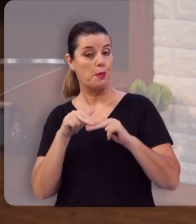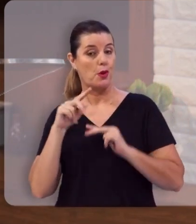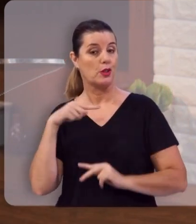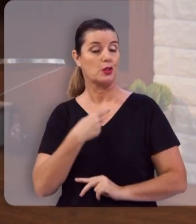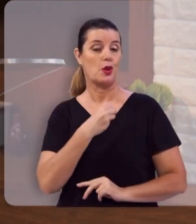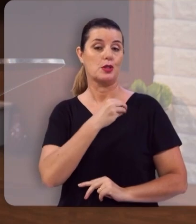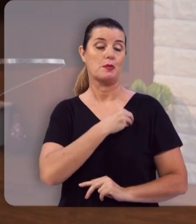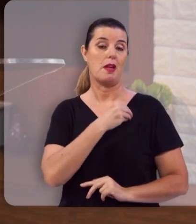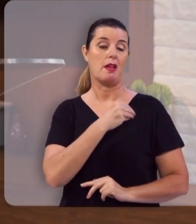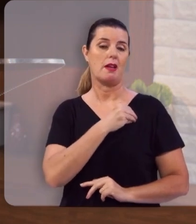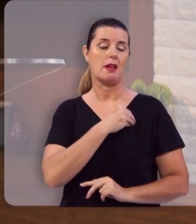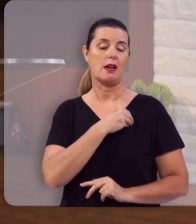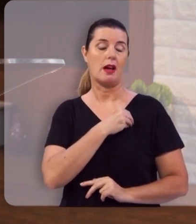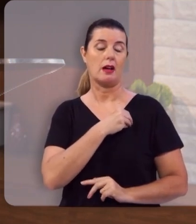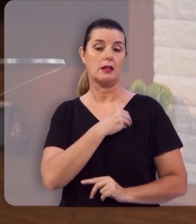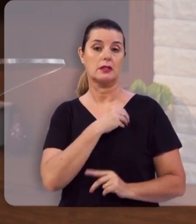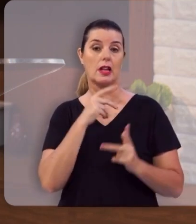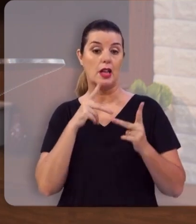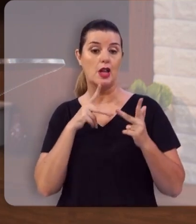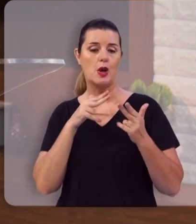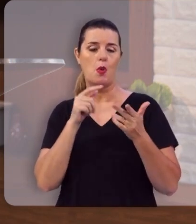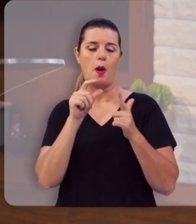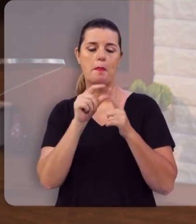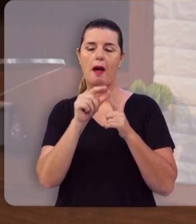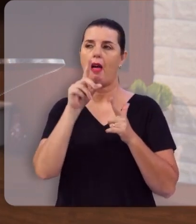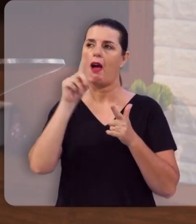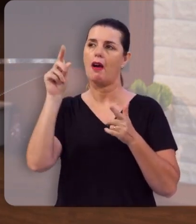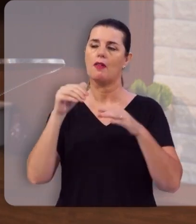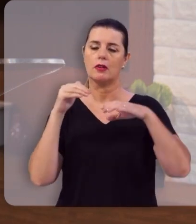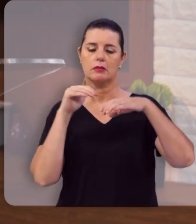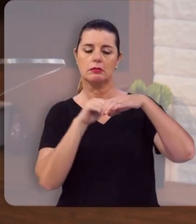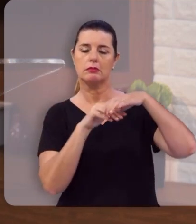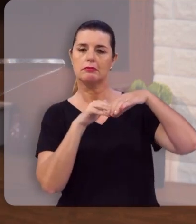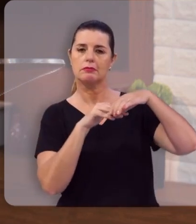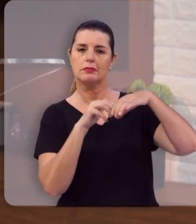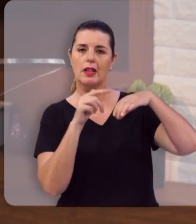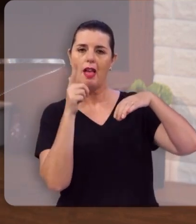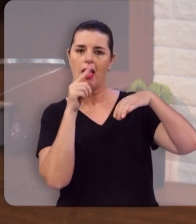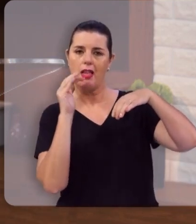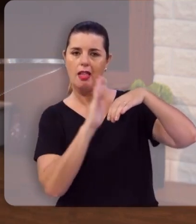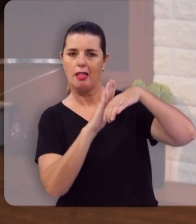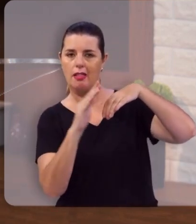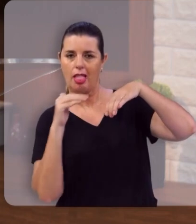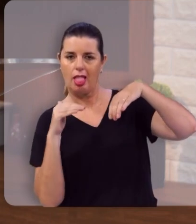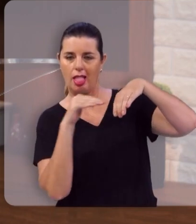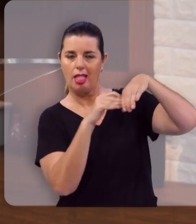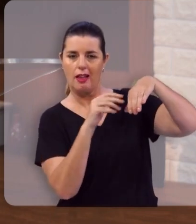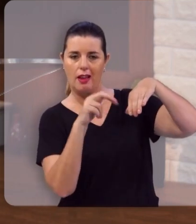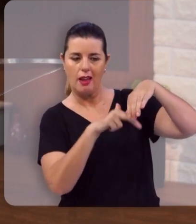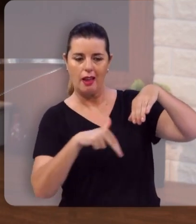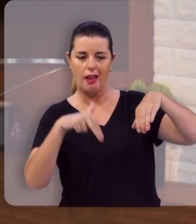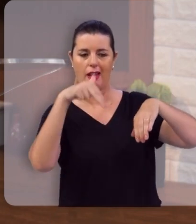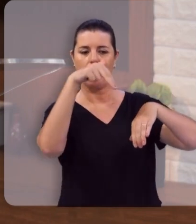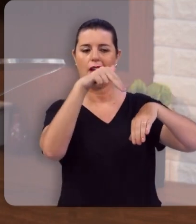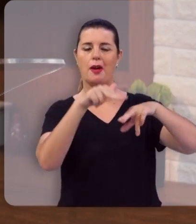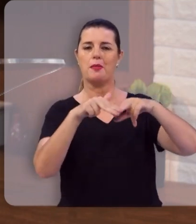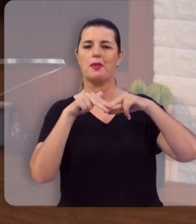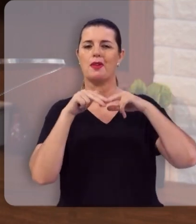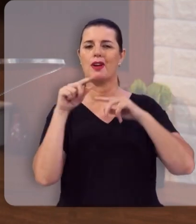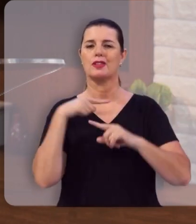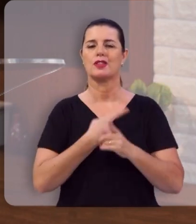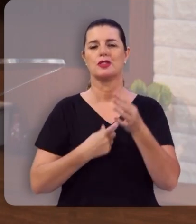pecados, segundo as Escrituras, foi sepultado e ressuscitou, segundo as Escrituras, para a nossa